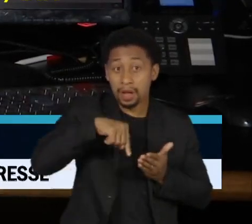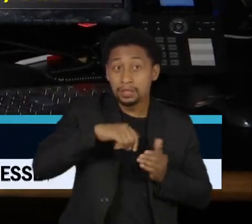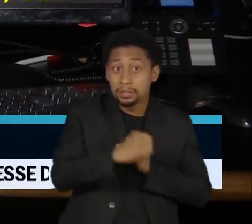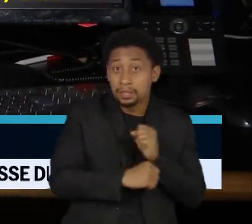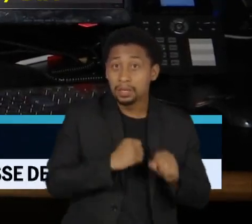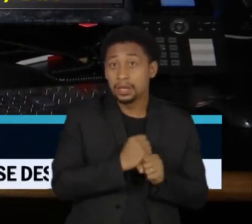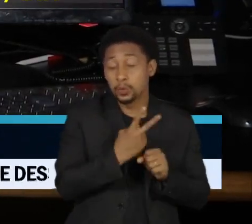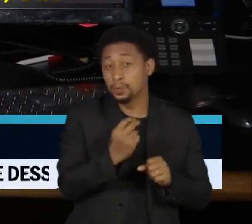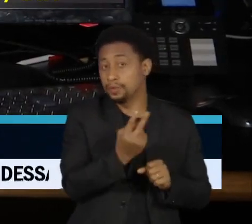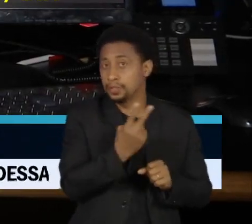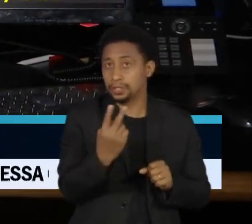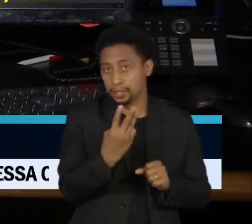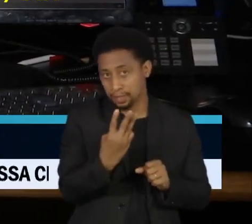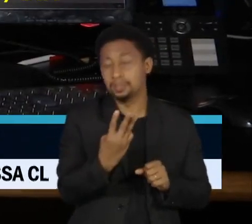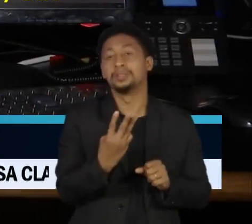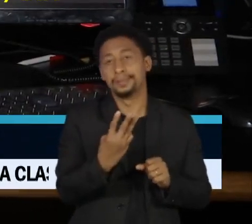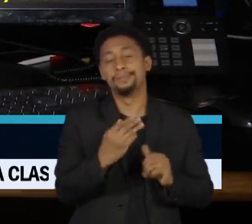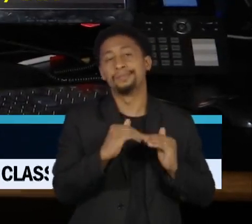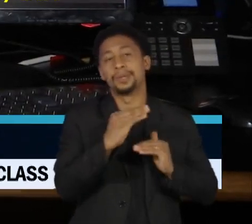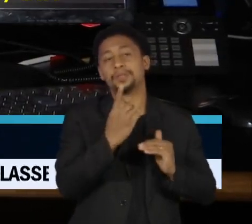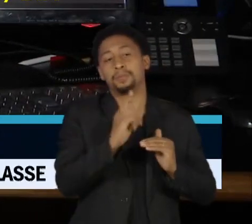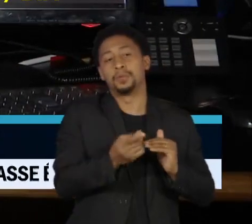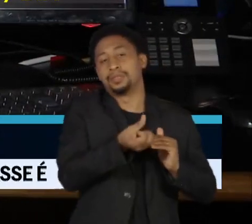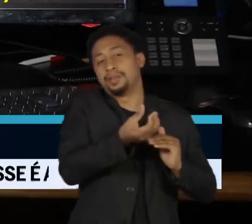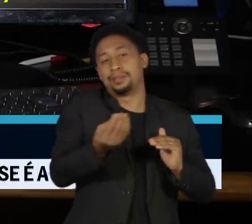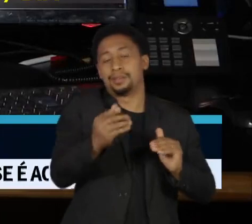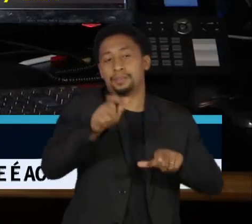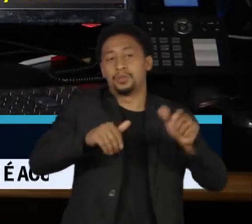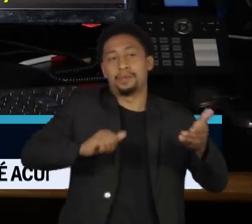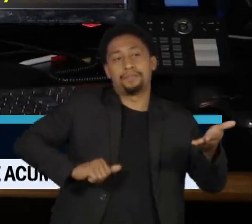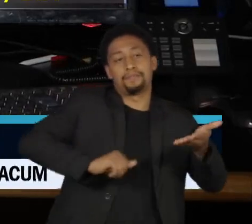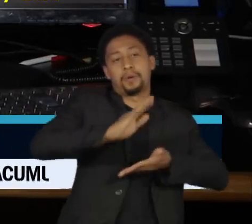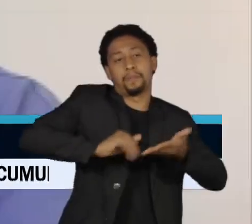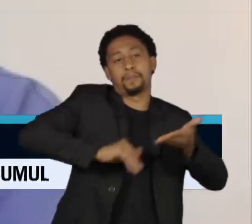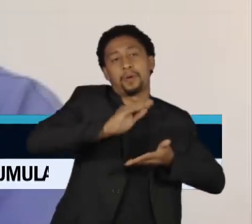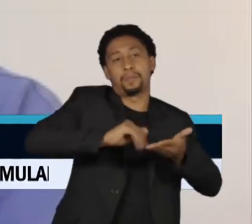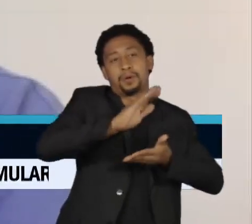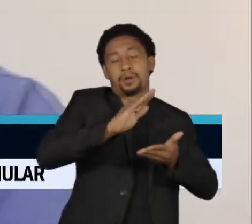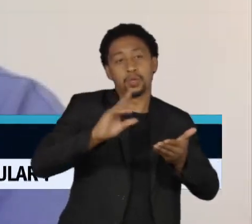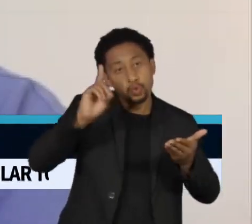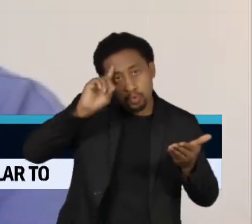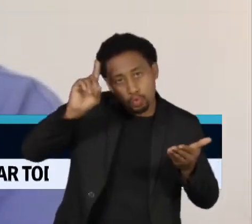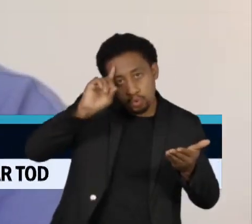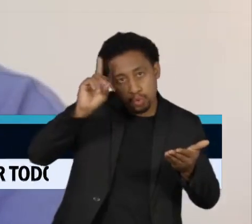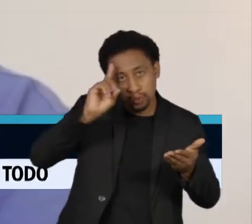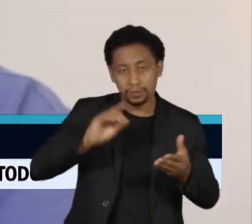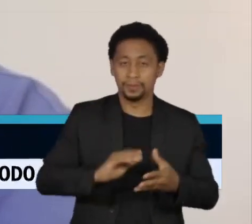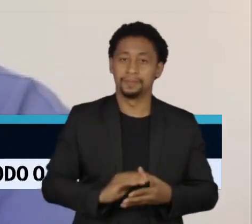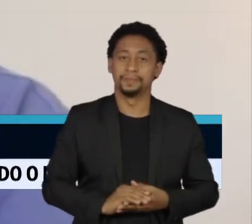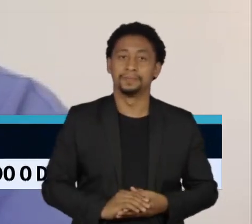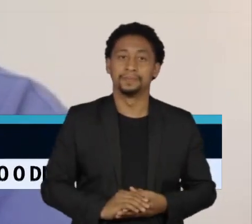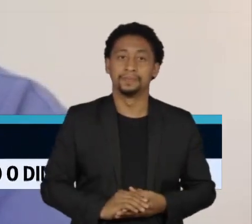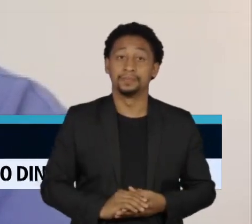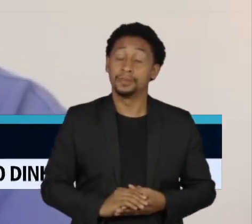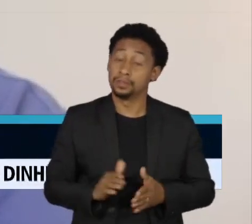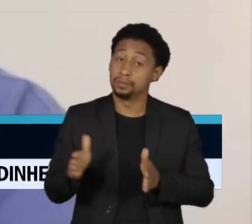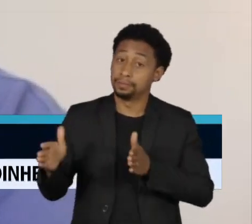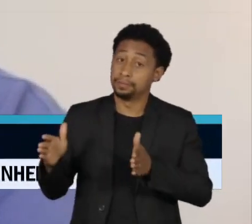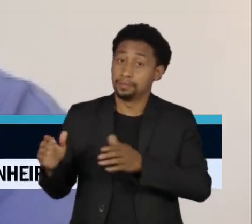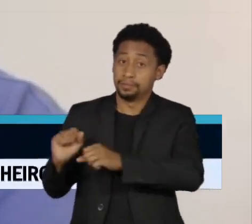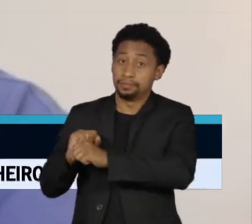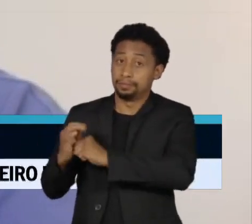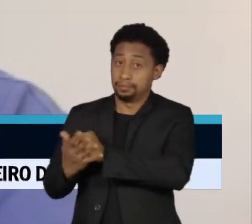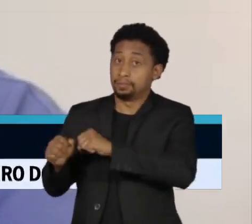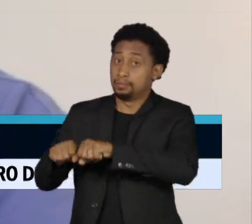.600 funcionários das Big Techs perderam o emprego a cada dia. Durante a pandemia, nos anos de 2020,